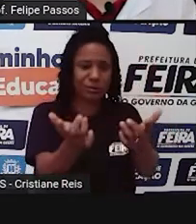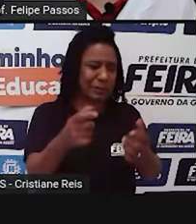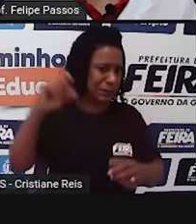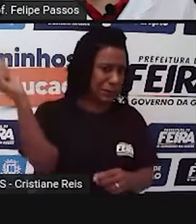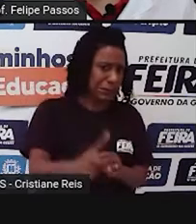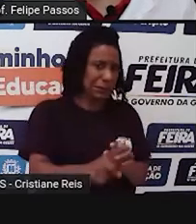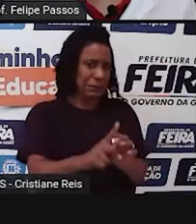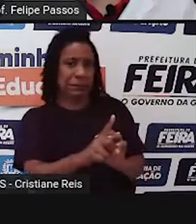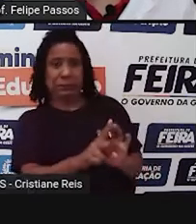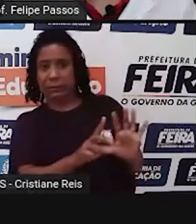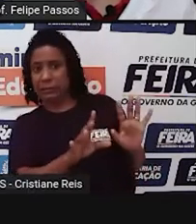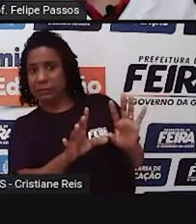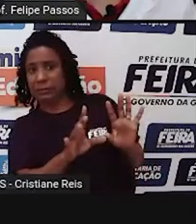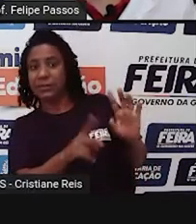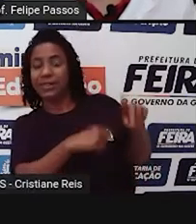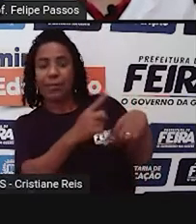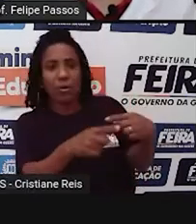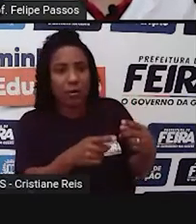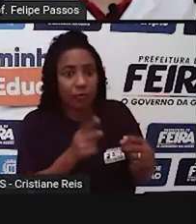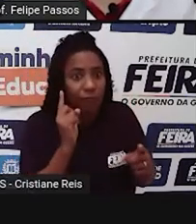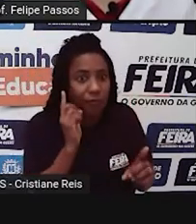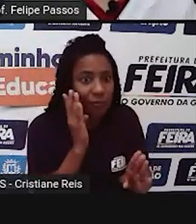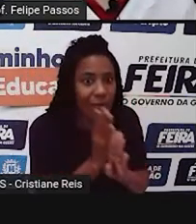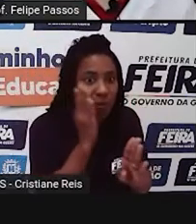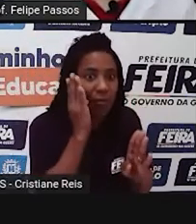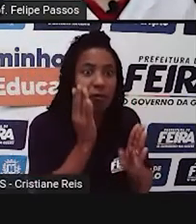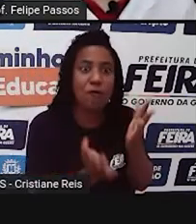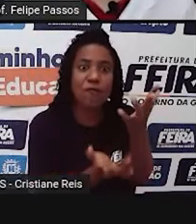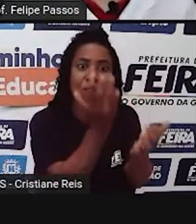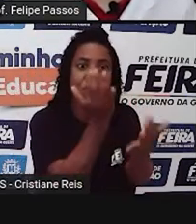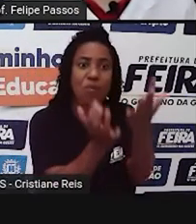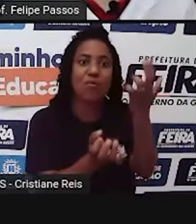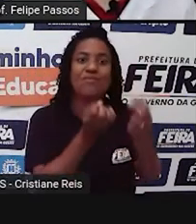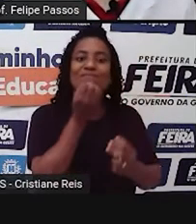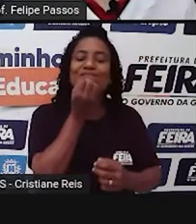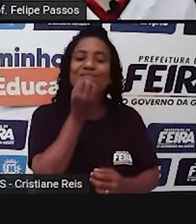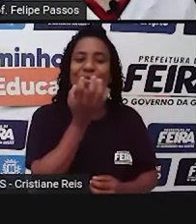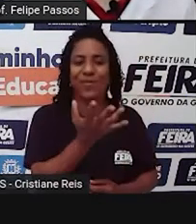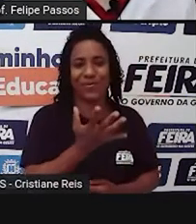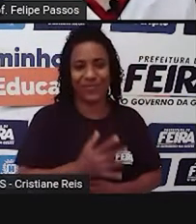antes do fogo. Então, aqui algumas ferramentas pré-históricas, né?